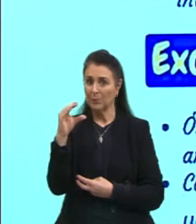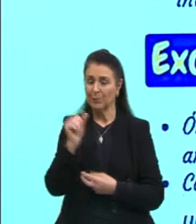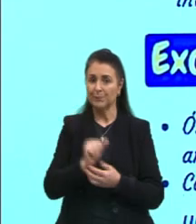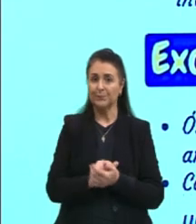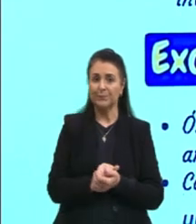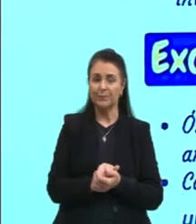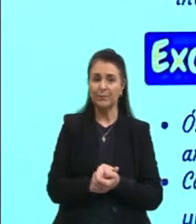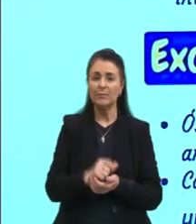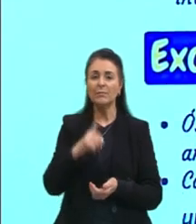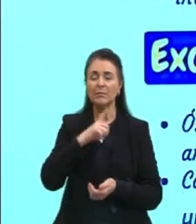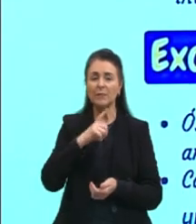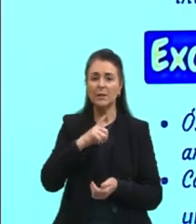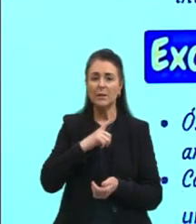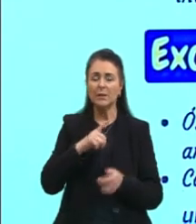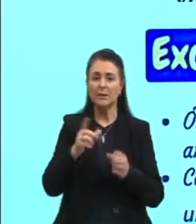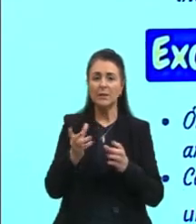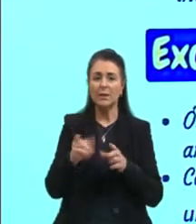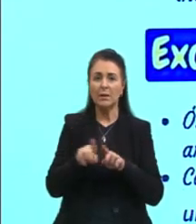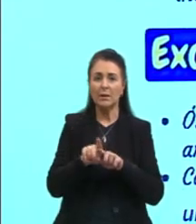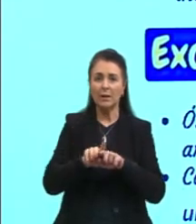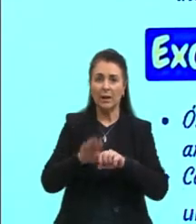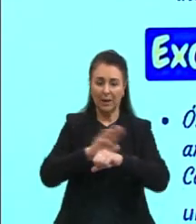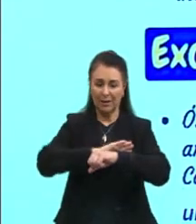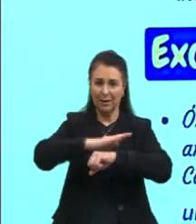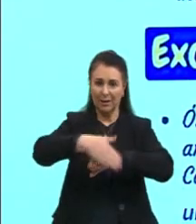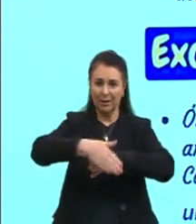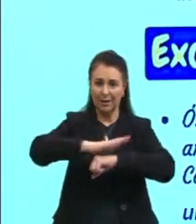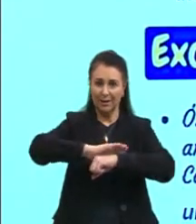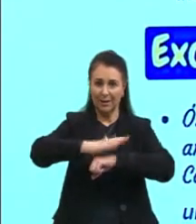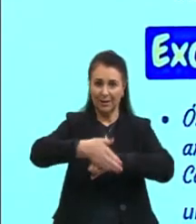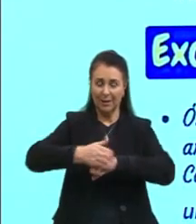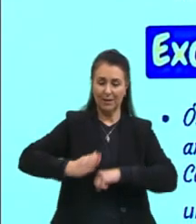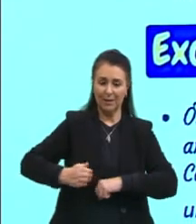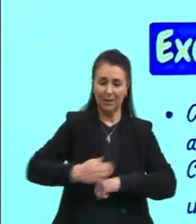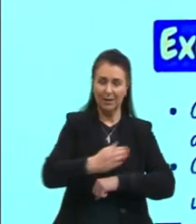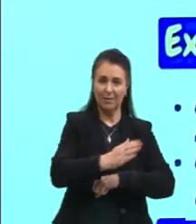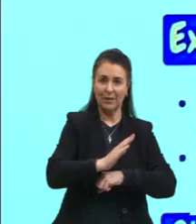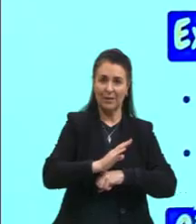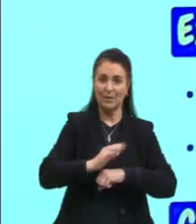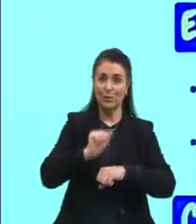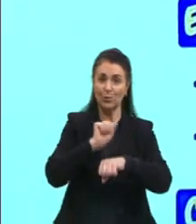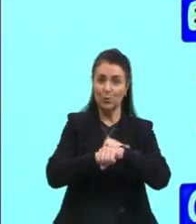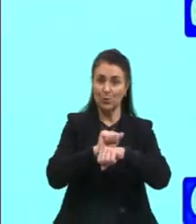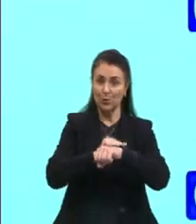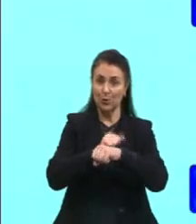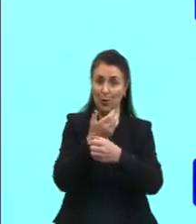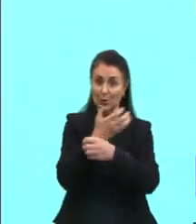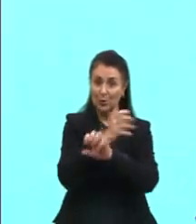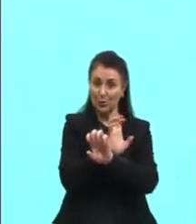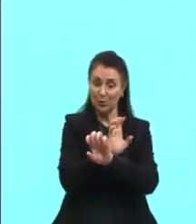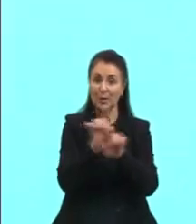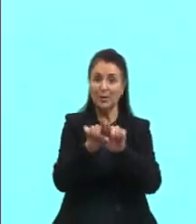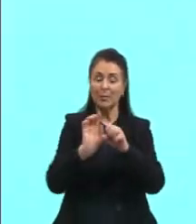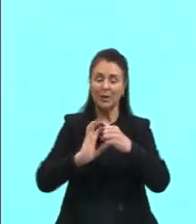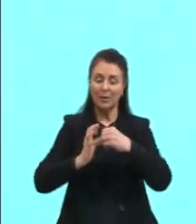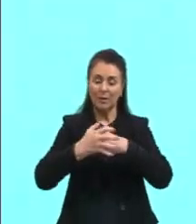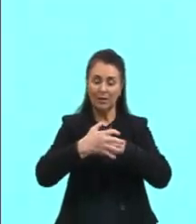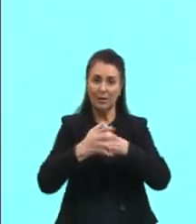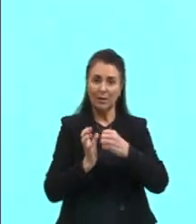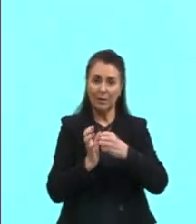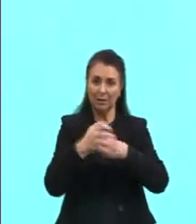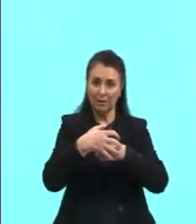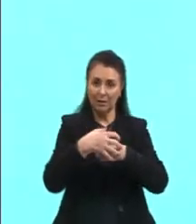Aqui nós temos a diferenciação de peixes. Então, ósseos e cartilaginosos. Esses ósseos, eles podem ser chamados também de